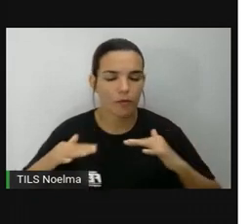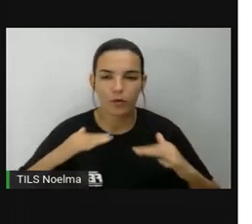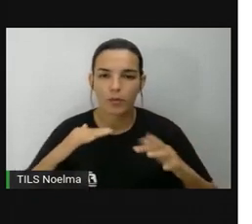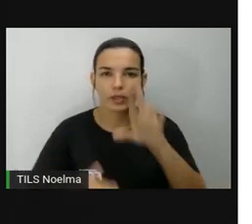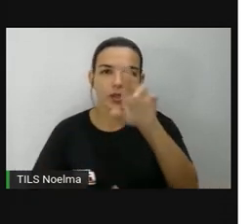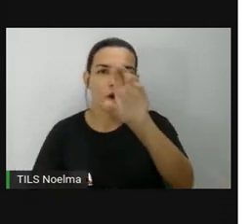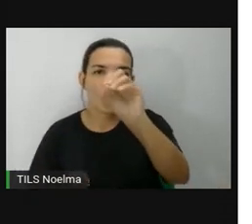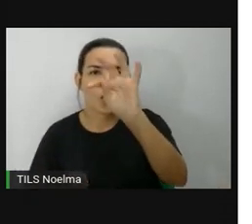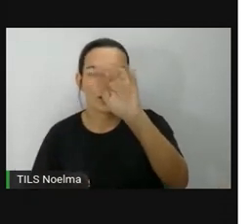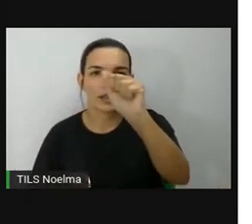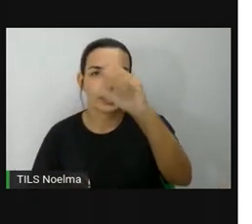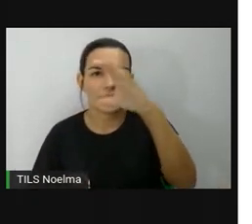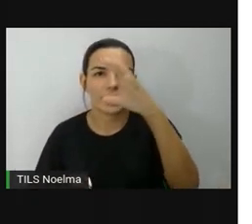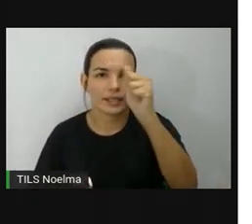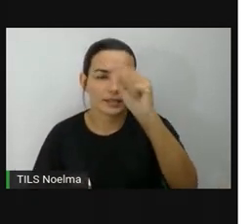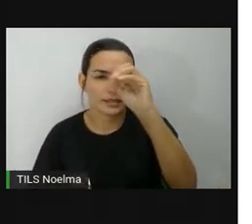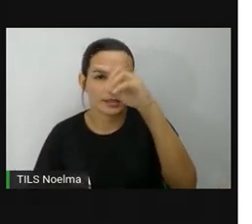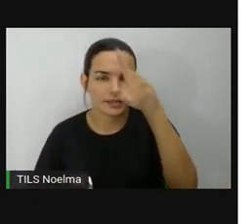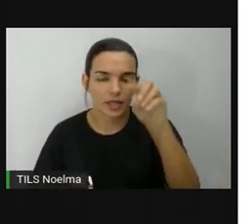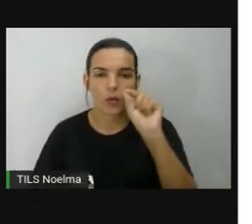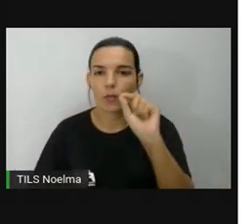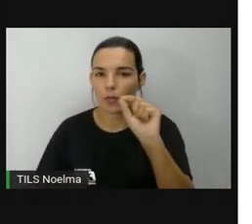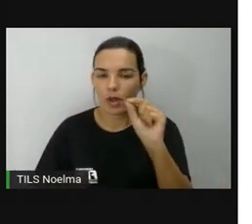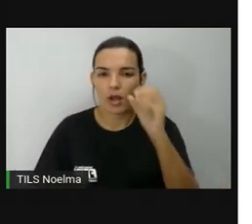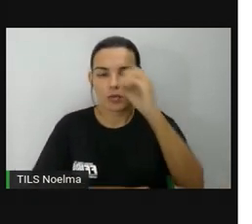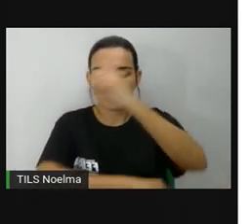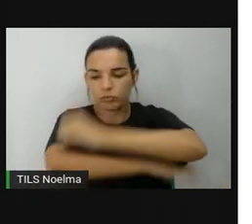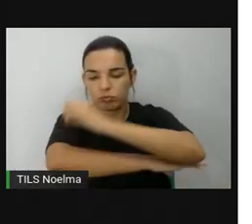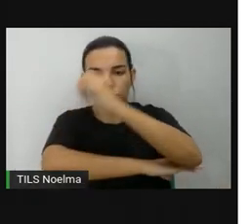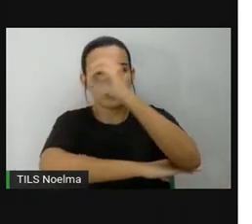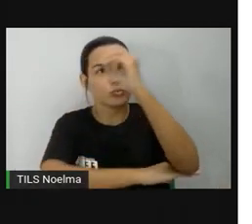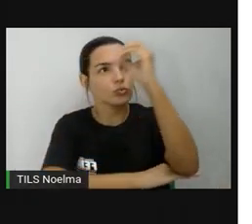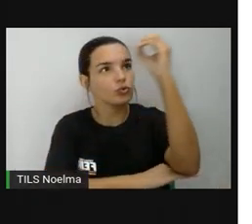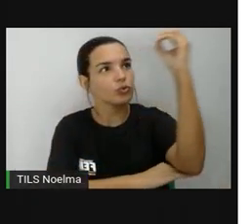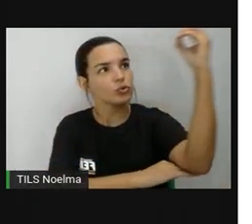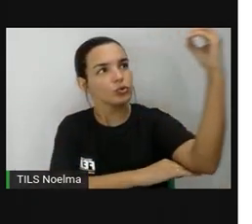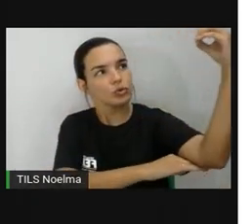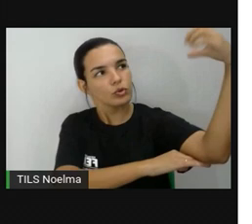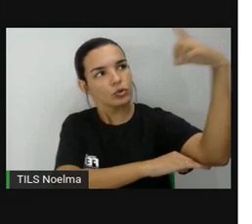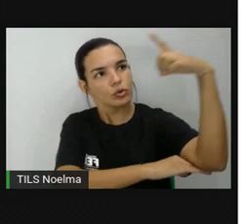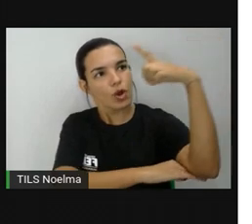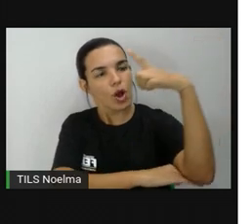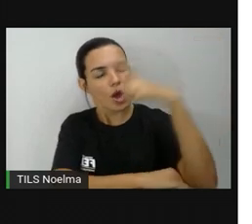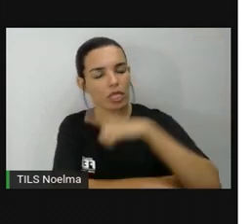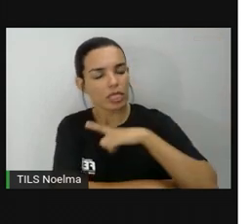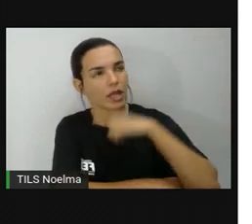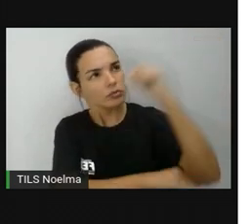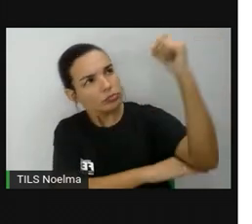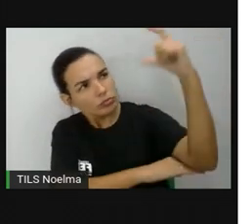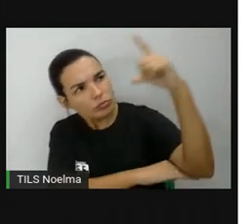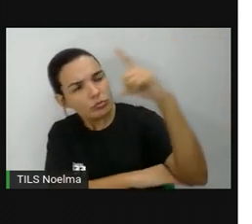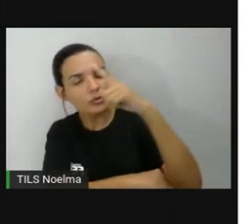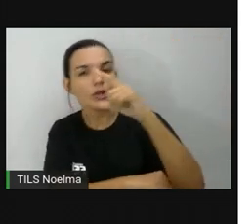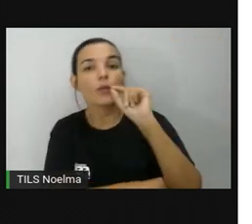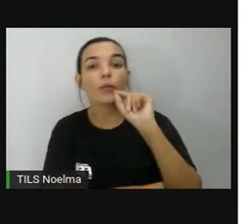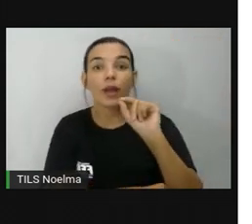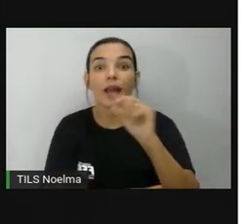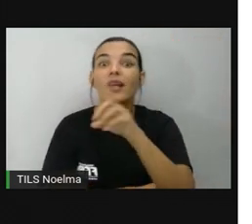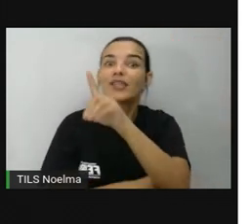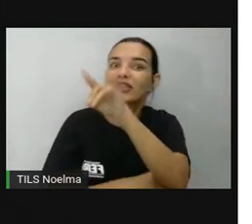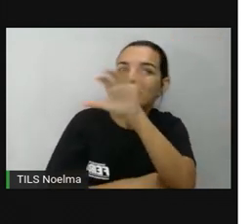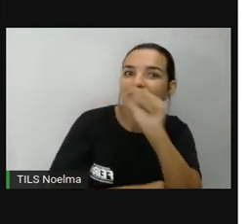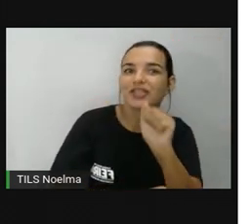rotação. Quando o lugar onde nos encontramos está voltado para o Sol, recebendo seus raios, é dia nesse lugar.